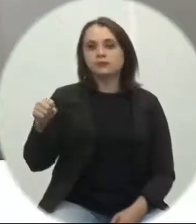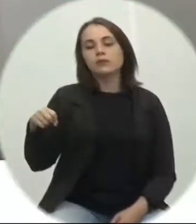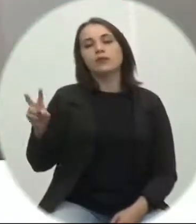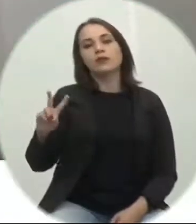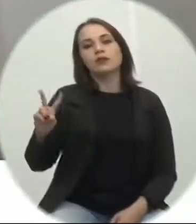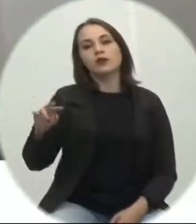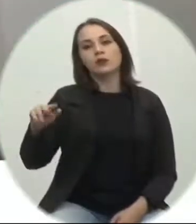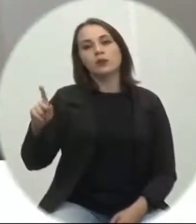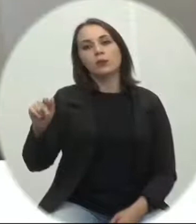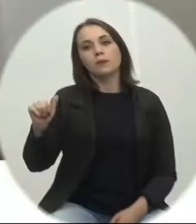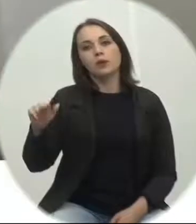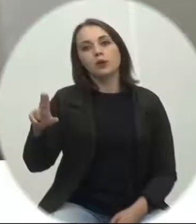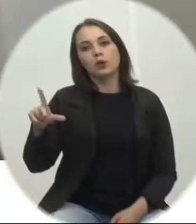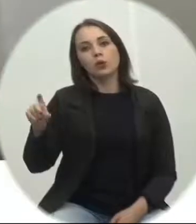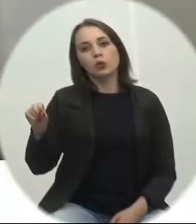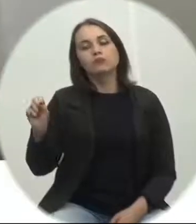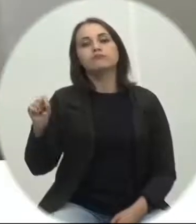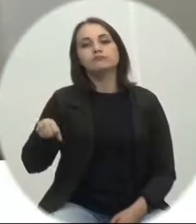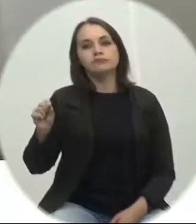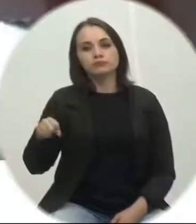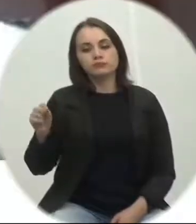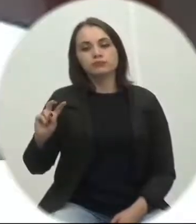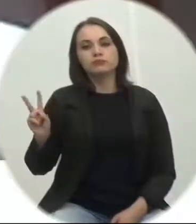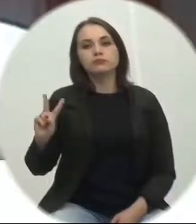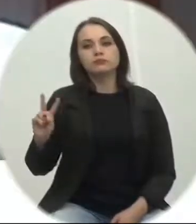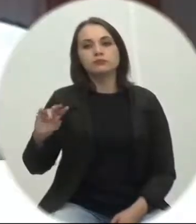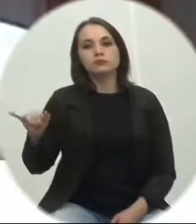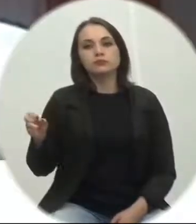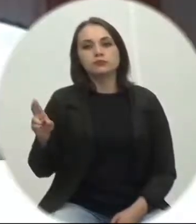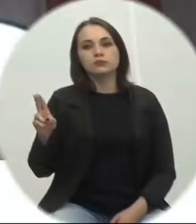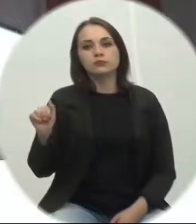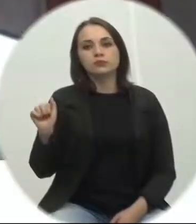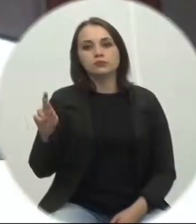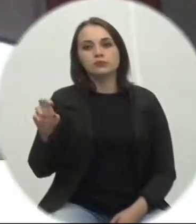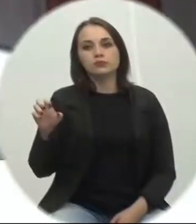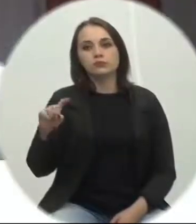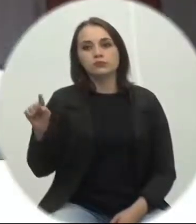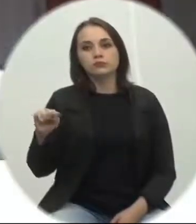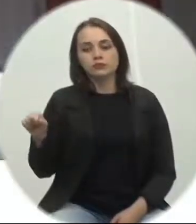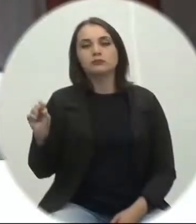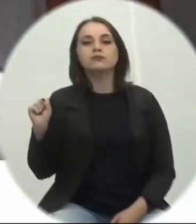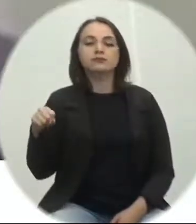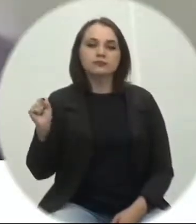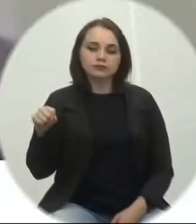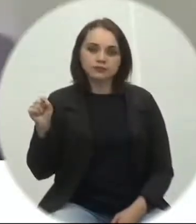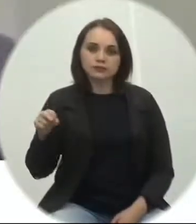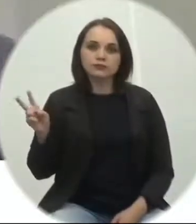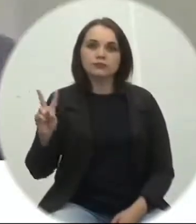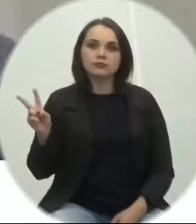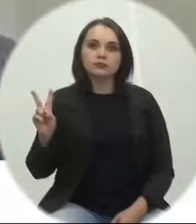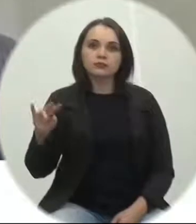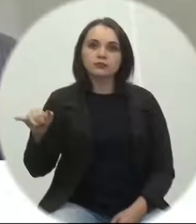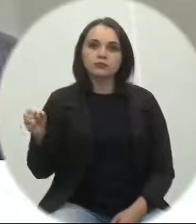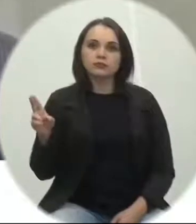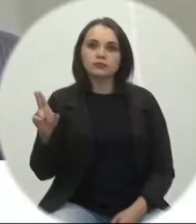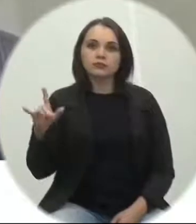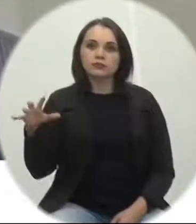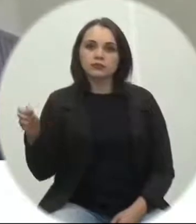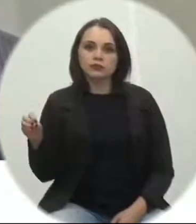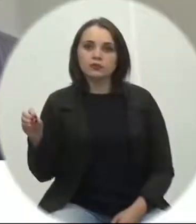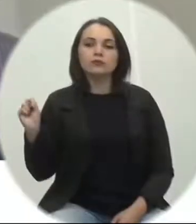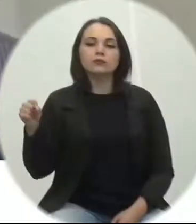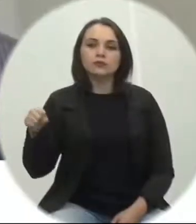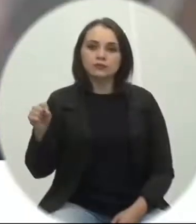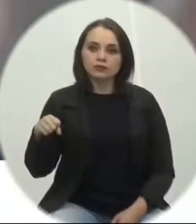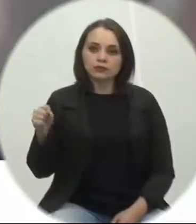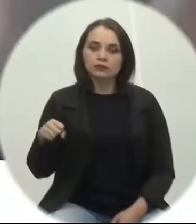vereador Paulo Ferrarese a favor a favor vereador Juarez de Jesus a favor a favor vereador Júlio Kaminski a